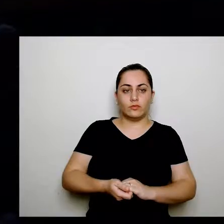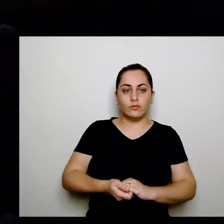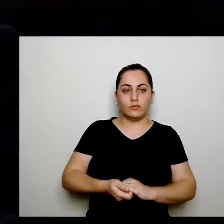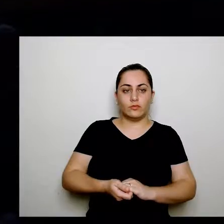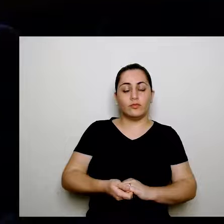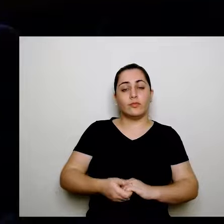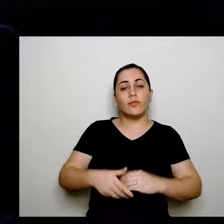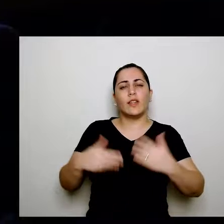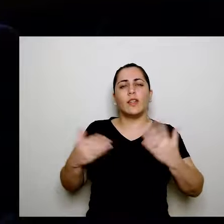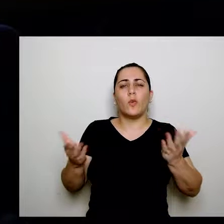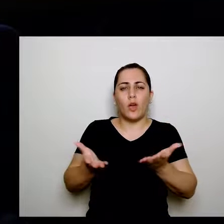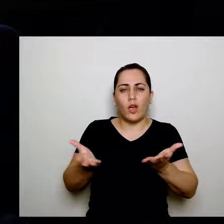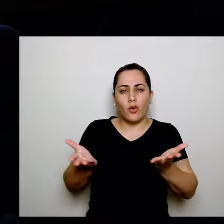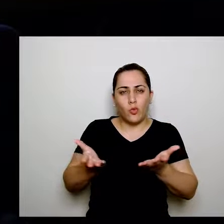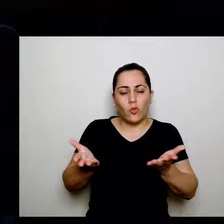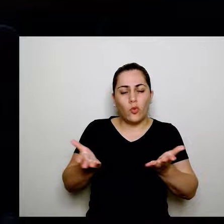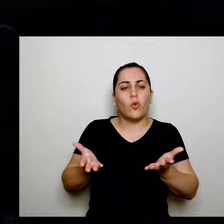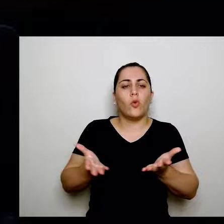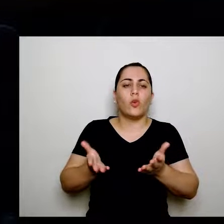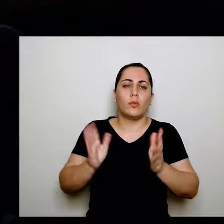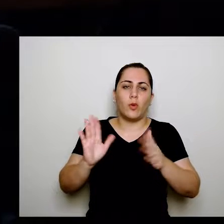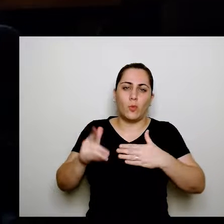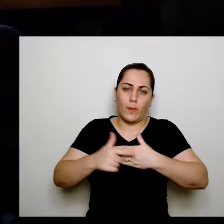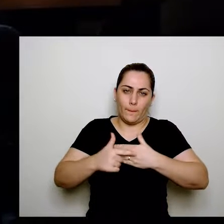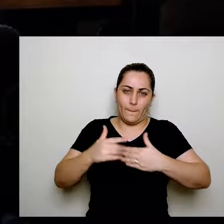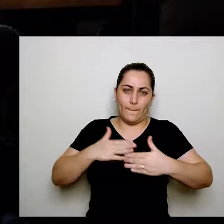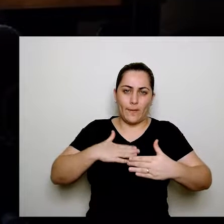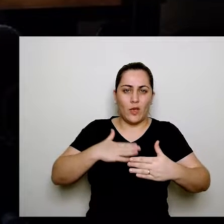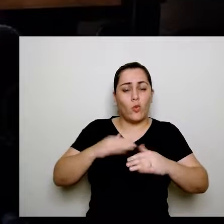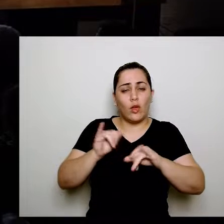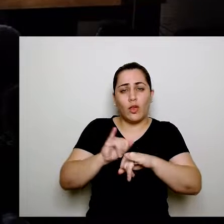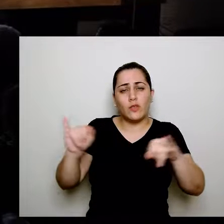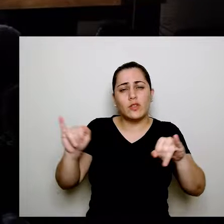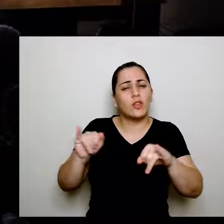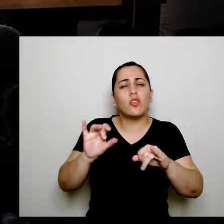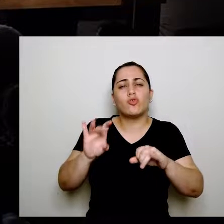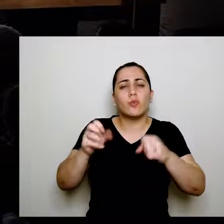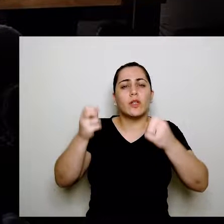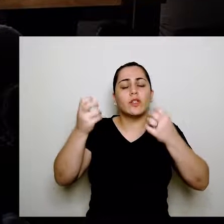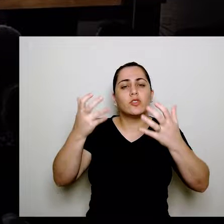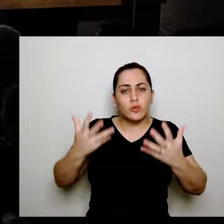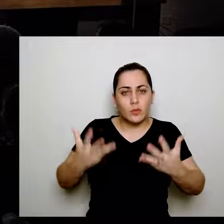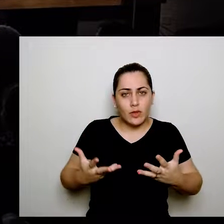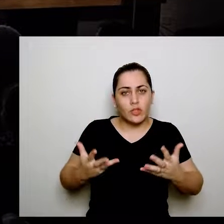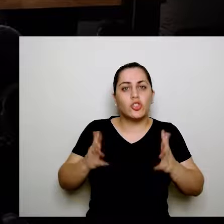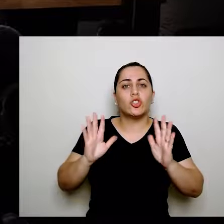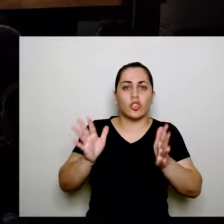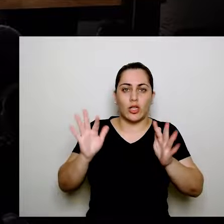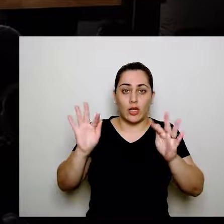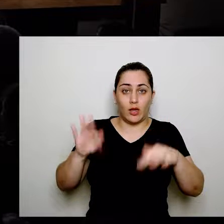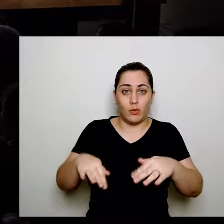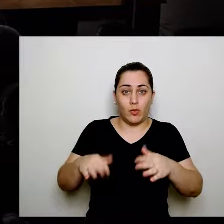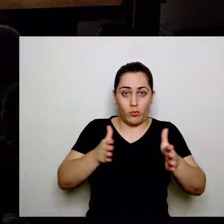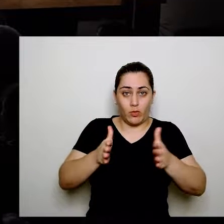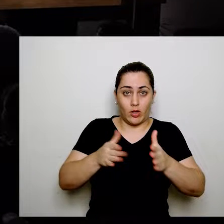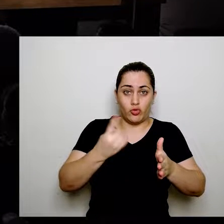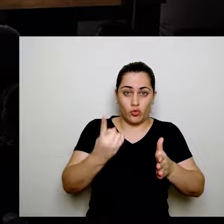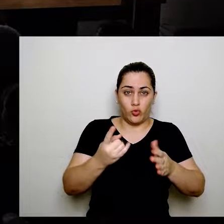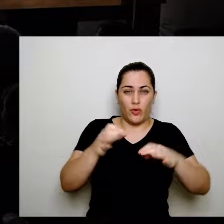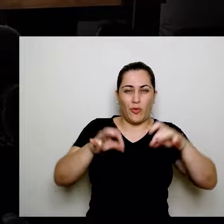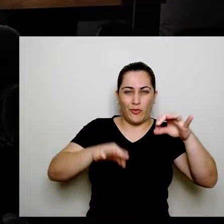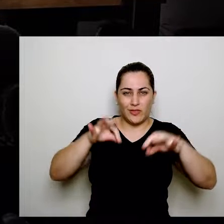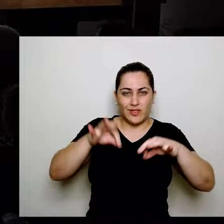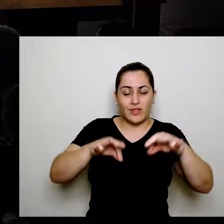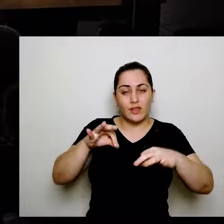Pessoal, basicamente agora aqui o meu papel é de fazer um informe, só para explicar para vocês que a gente terminou a parte 1 da nossa oficina